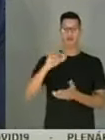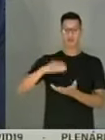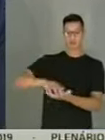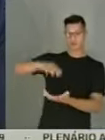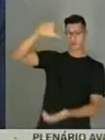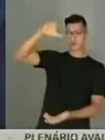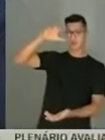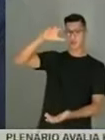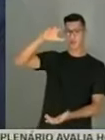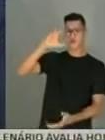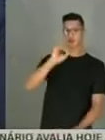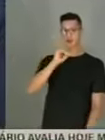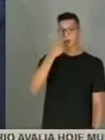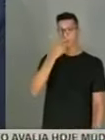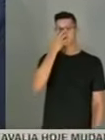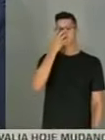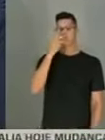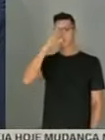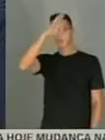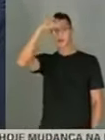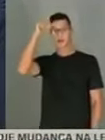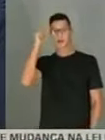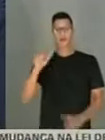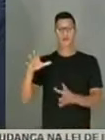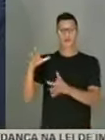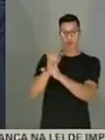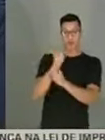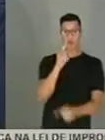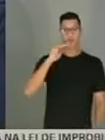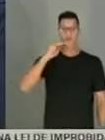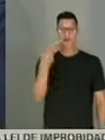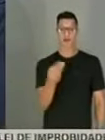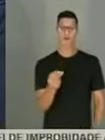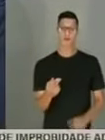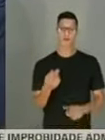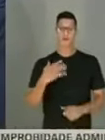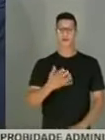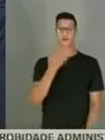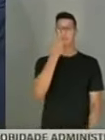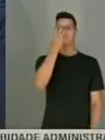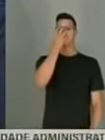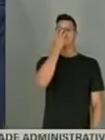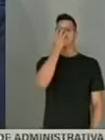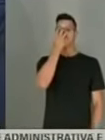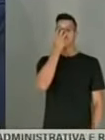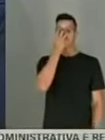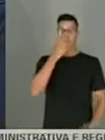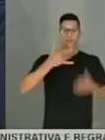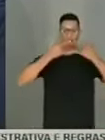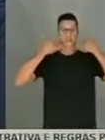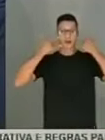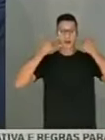para Manaus, no valor de um milhão de real. Respiradores, máscaras,